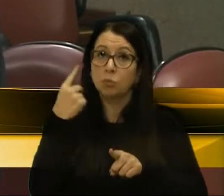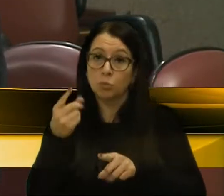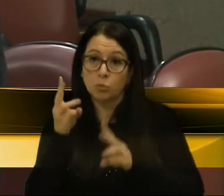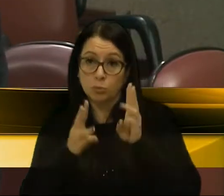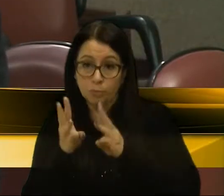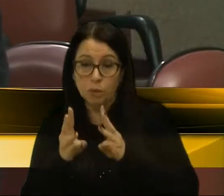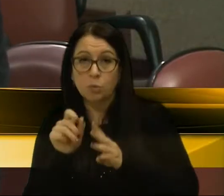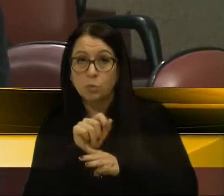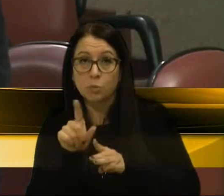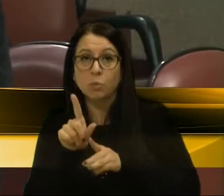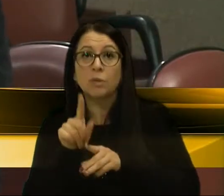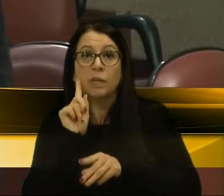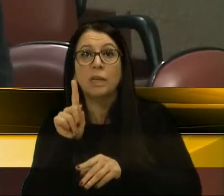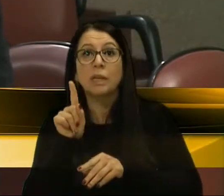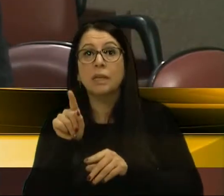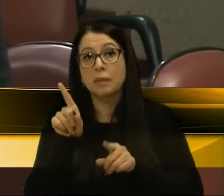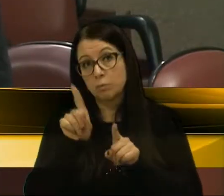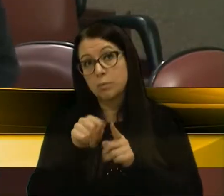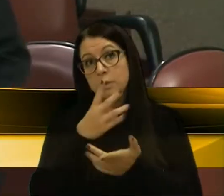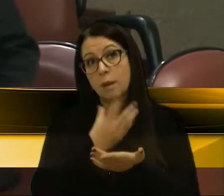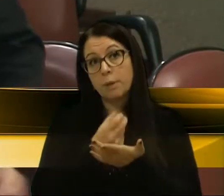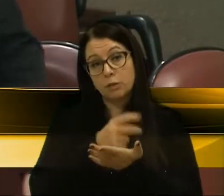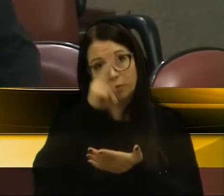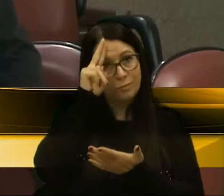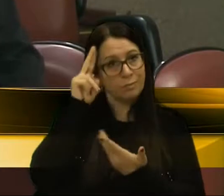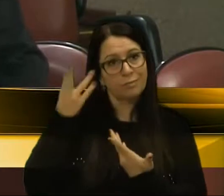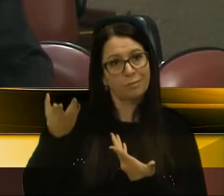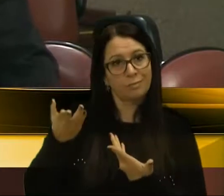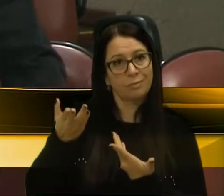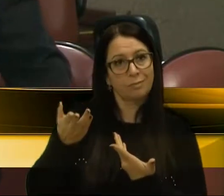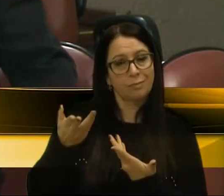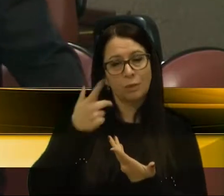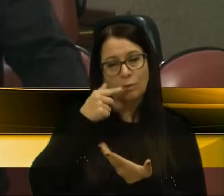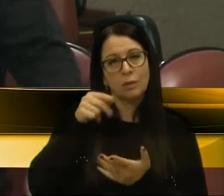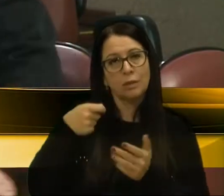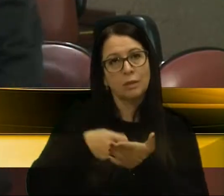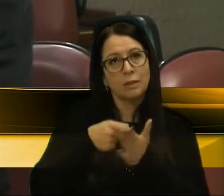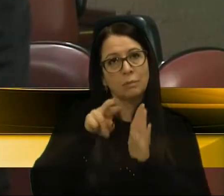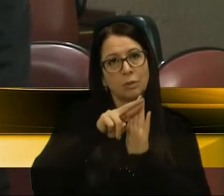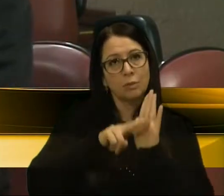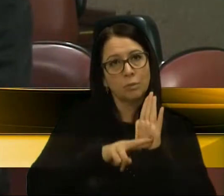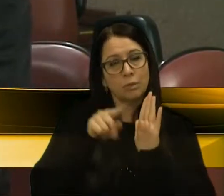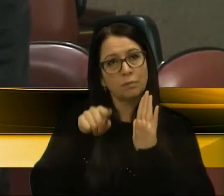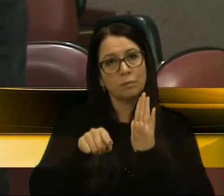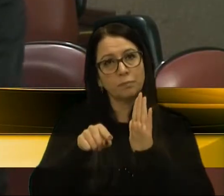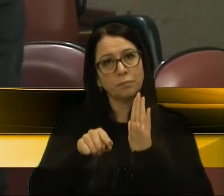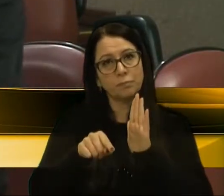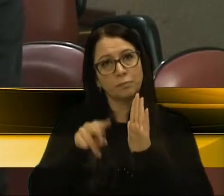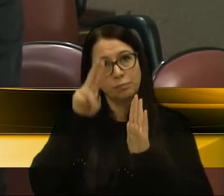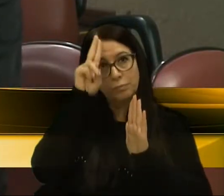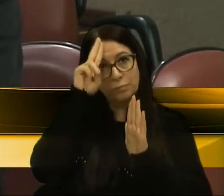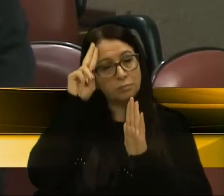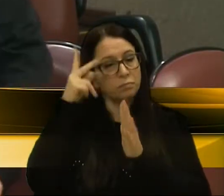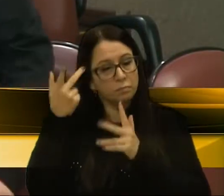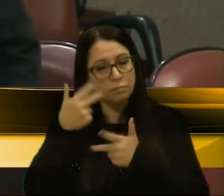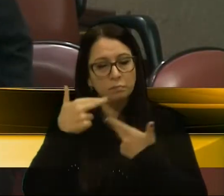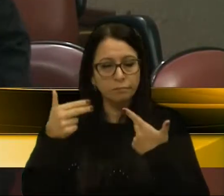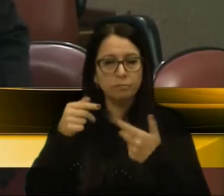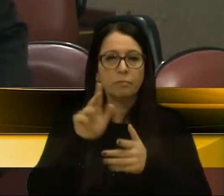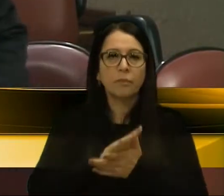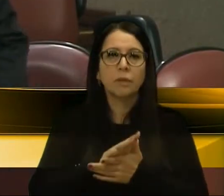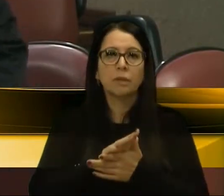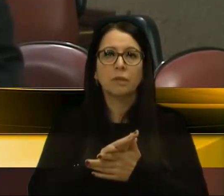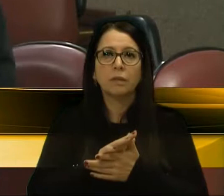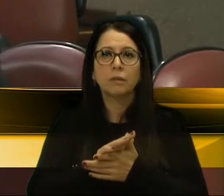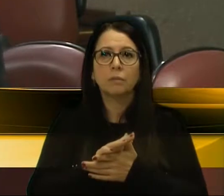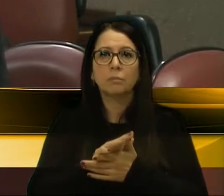na realidade, são os aplicativos. Nós tentamos aqui regulamentar na casa a questão dos aplicativos, mas o